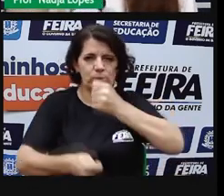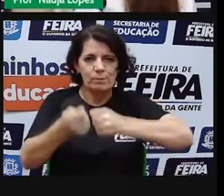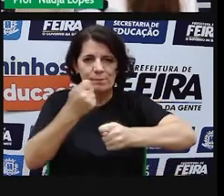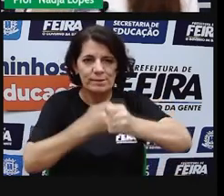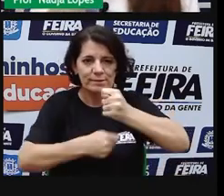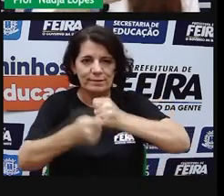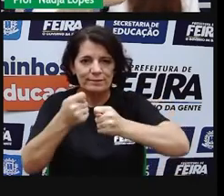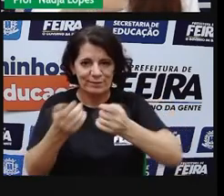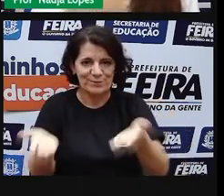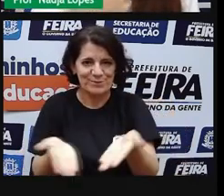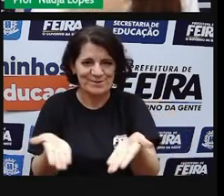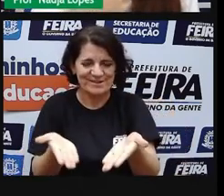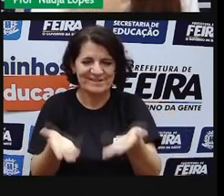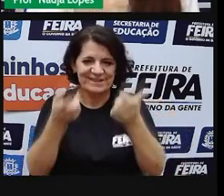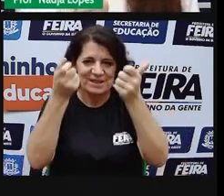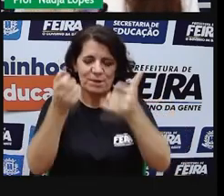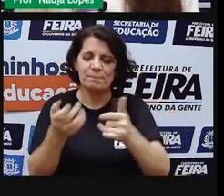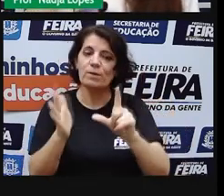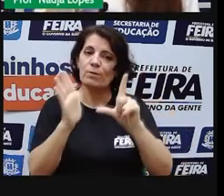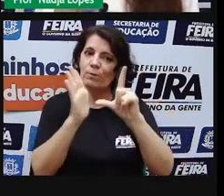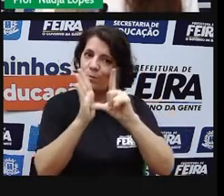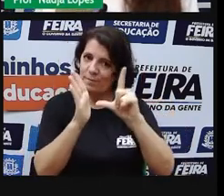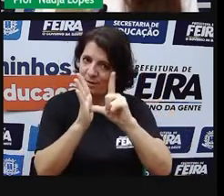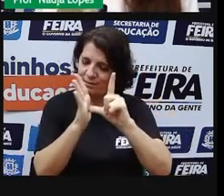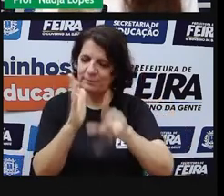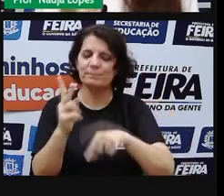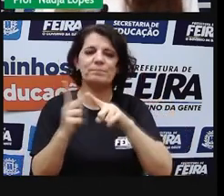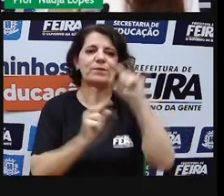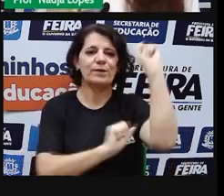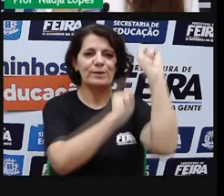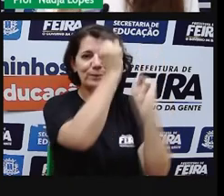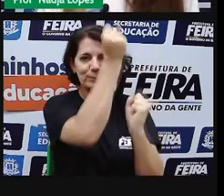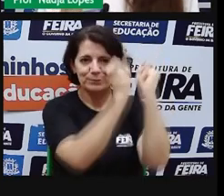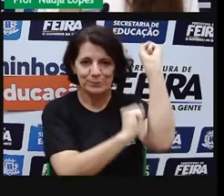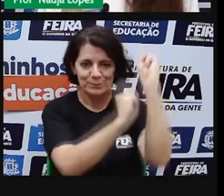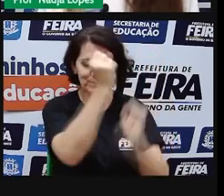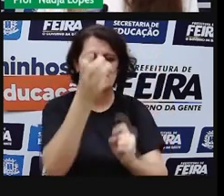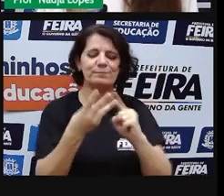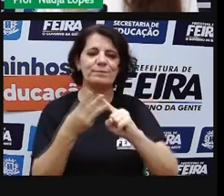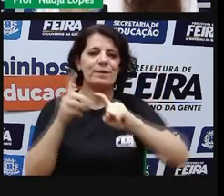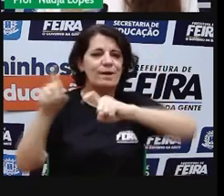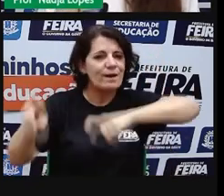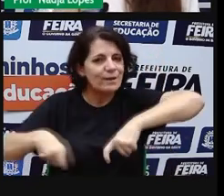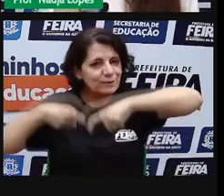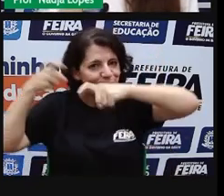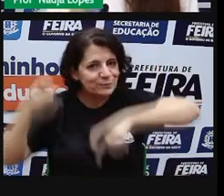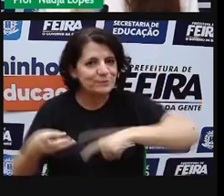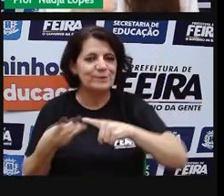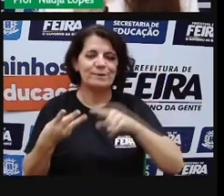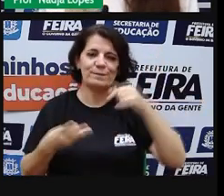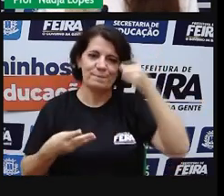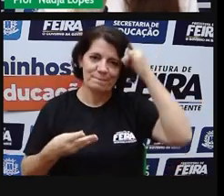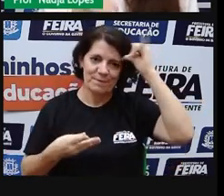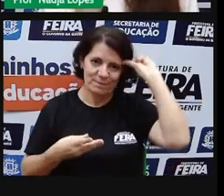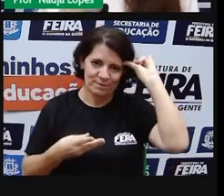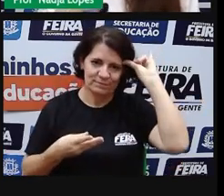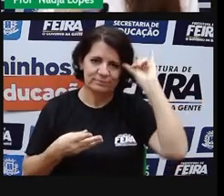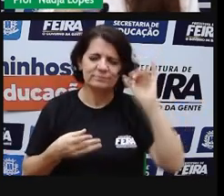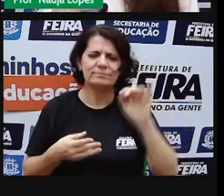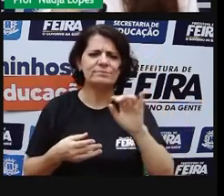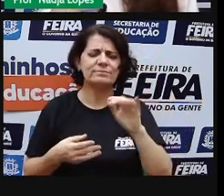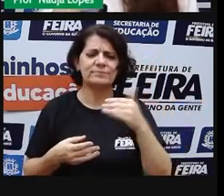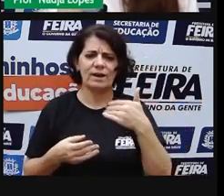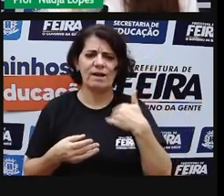que foram comércio, indústria, agricultura e pecuária. O que é que a gente pretende,